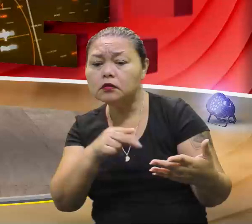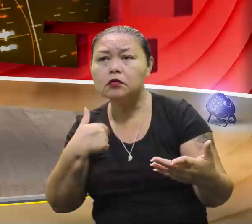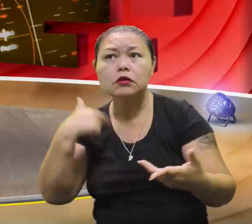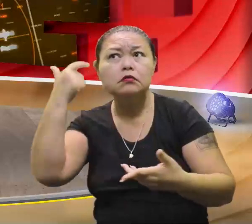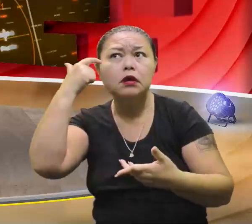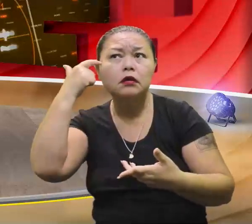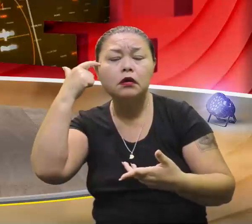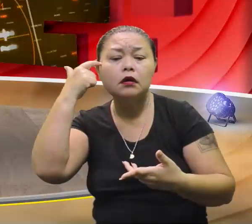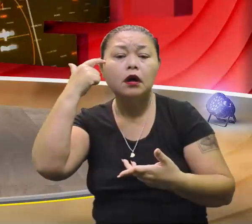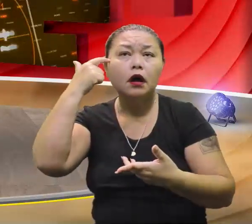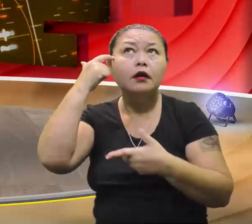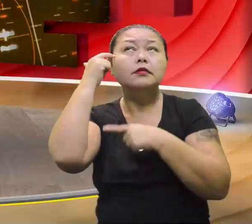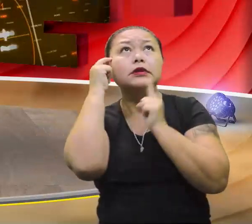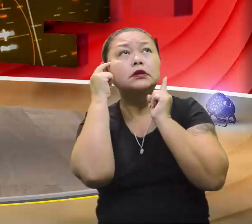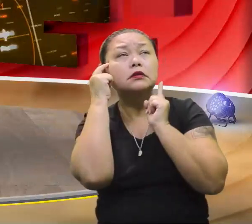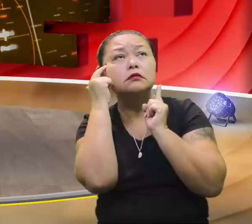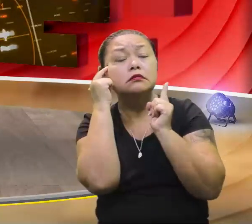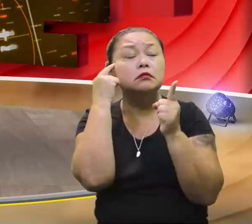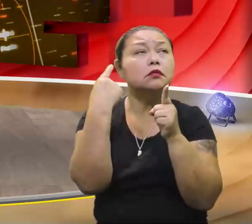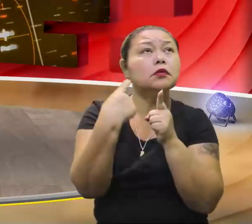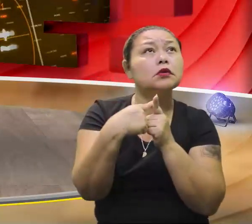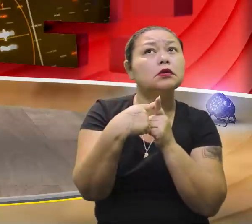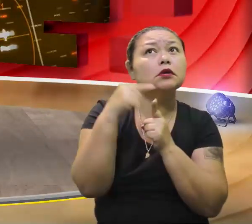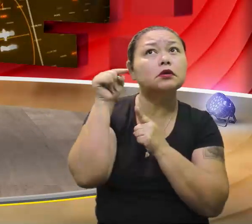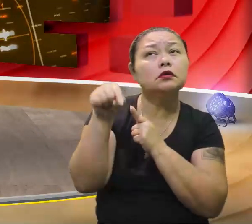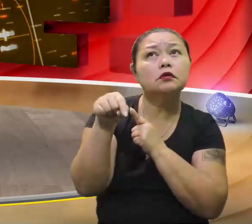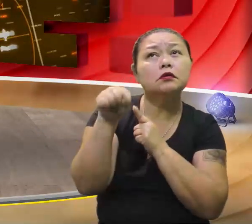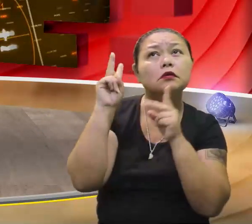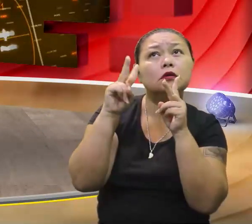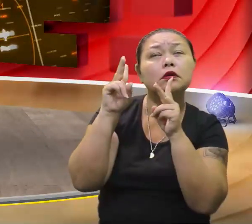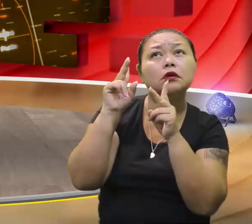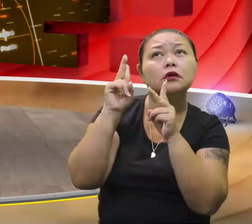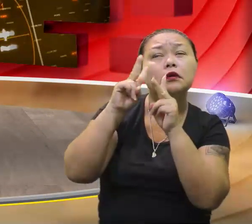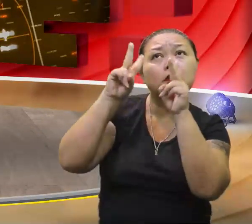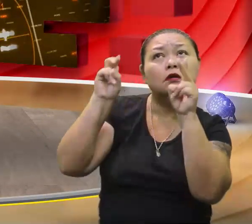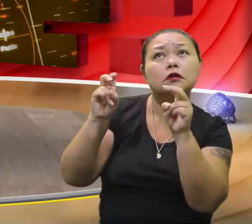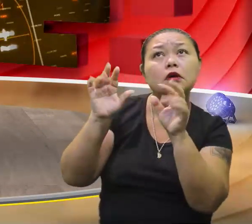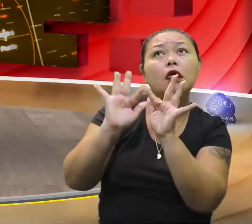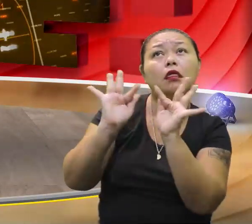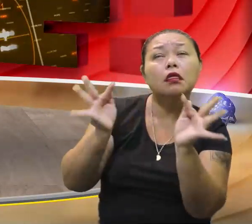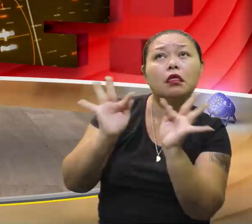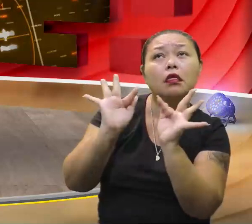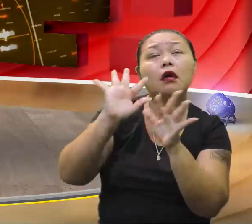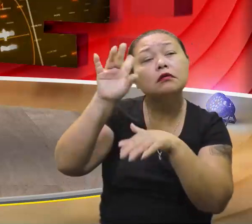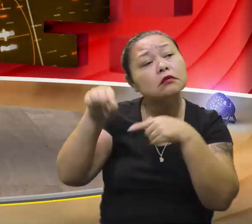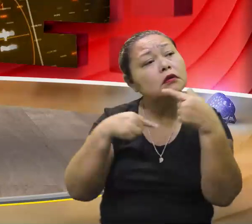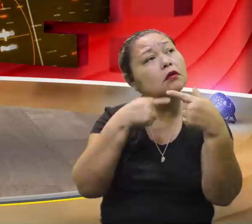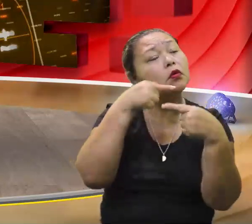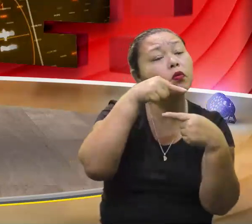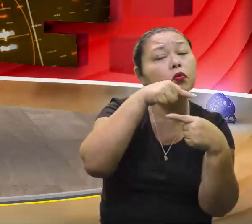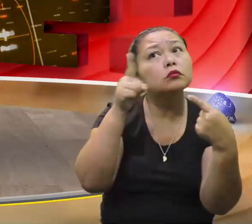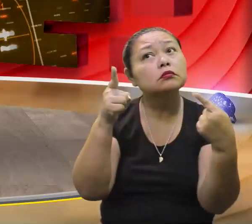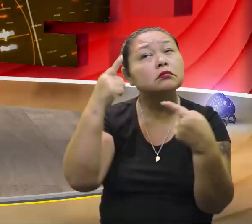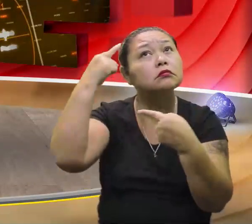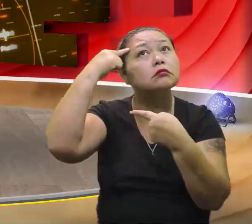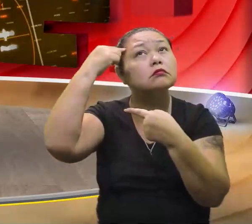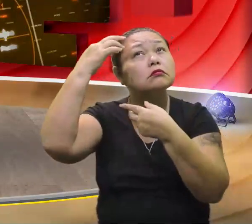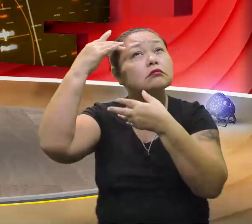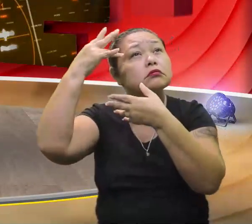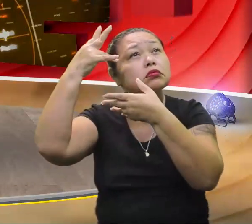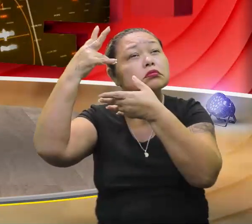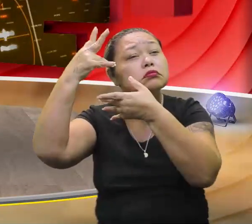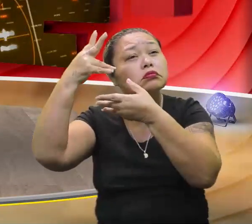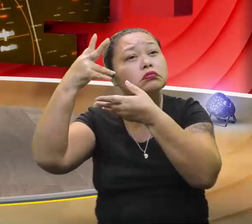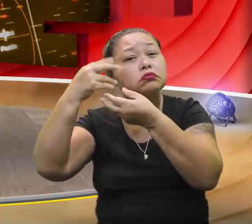pensamento? De, ah, não, eu pensei aqui. Porque esse assunto simples se encaixa naquele lá, raciocínio